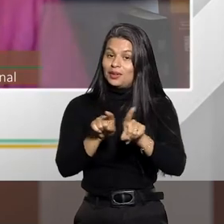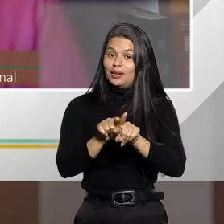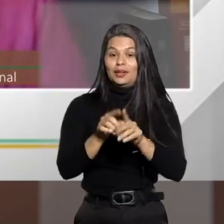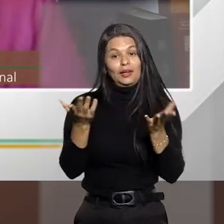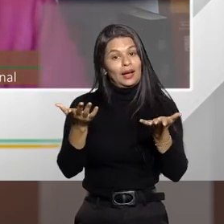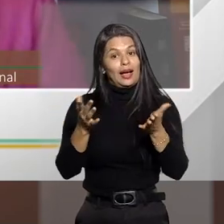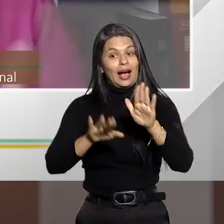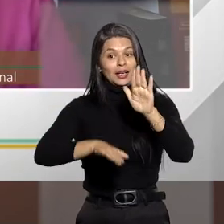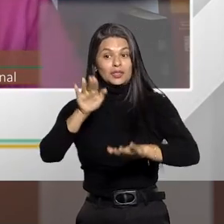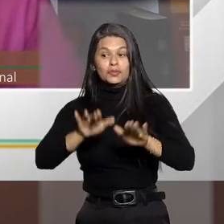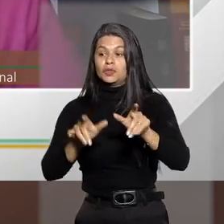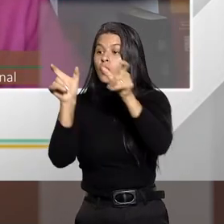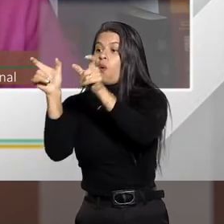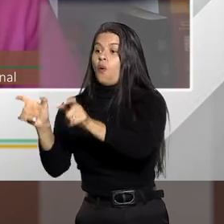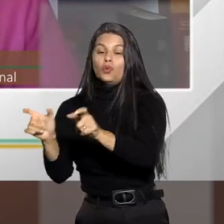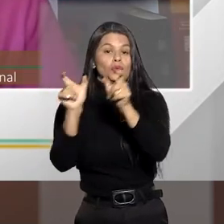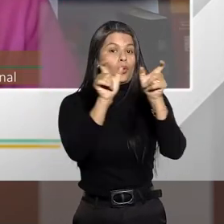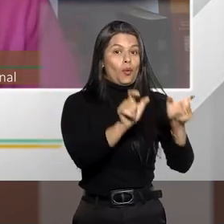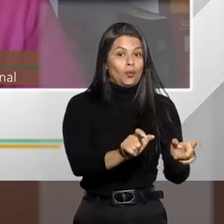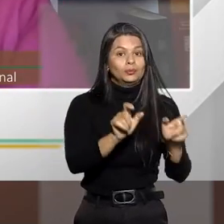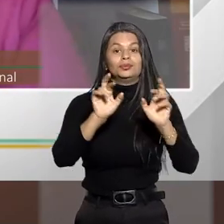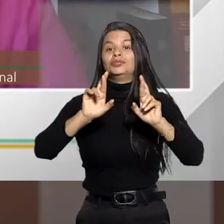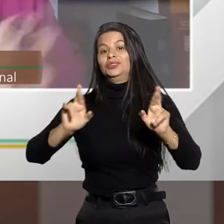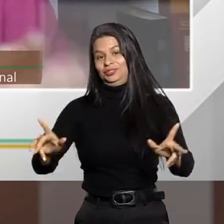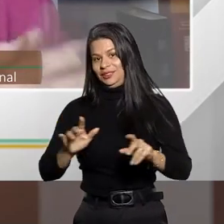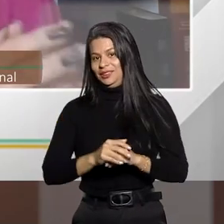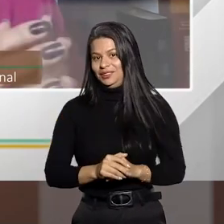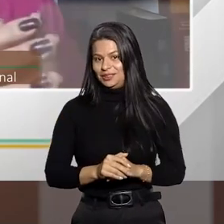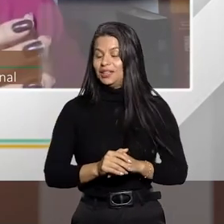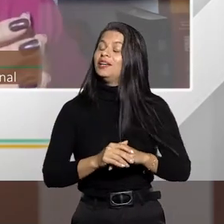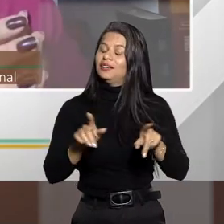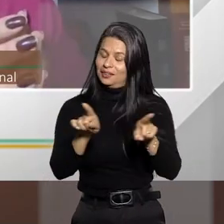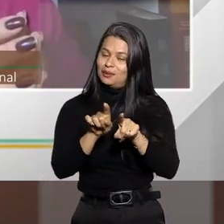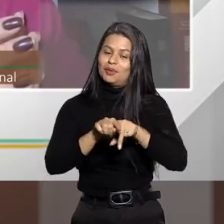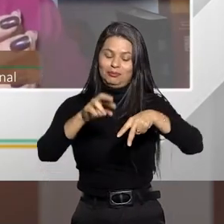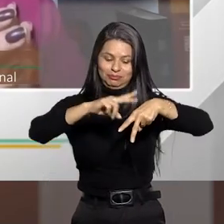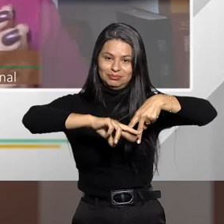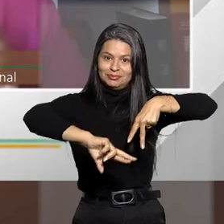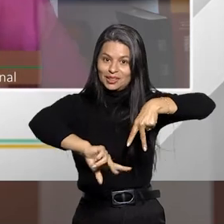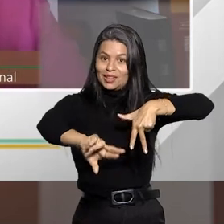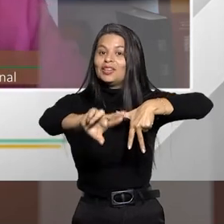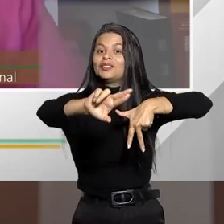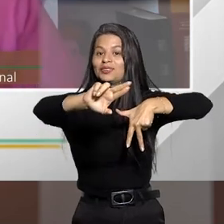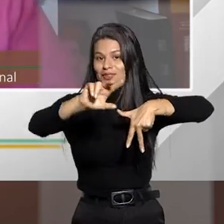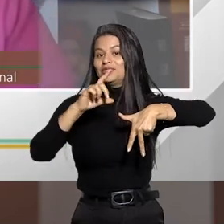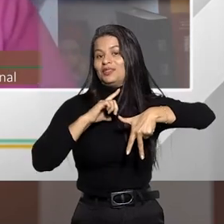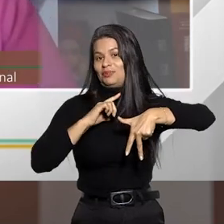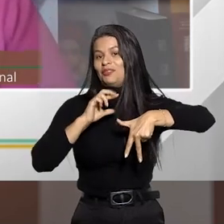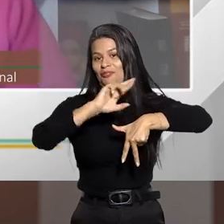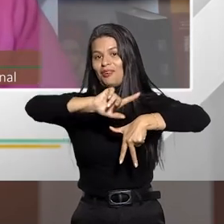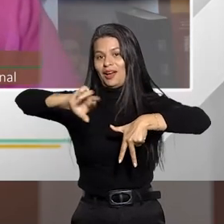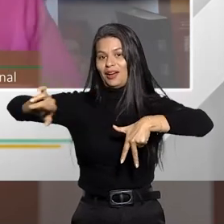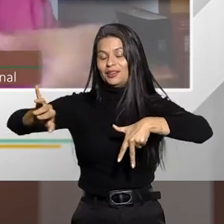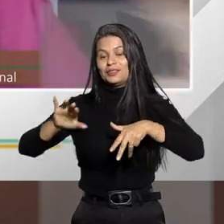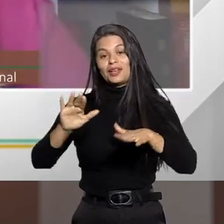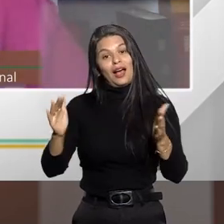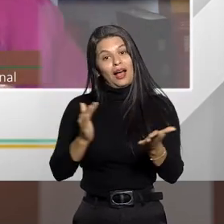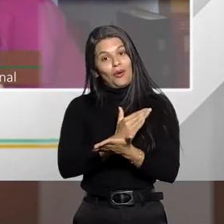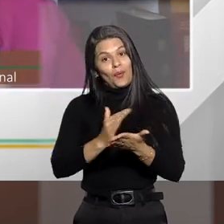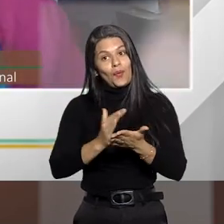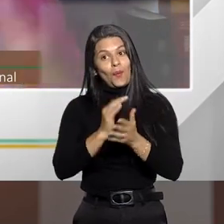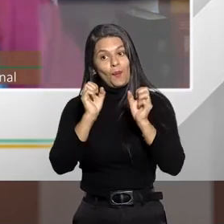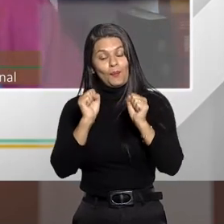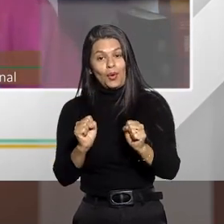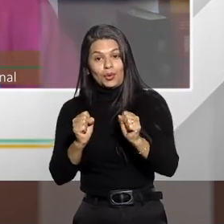desígnios distintos, e principalmente, bens jurídicos também distintos, embora eles possam ser de mesma